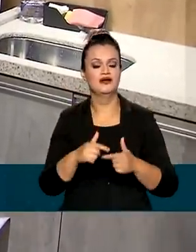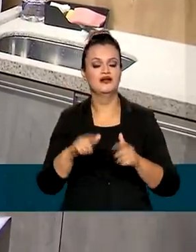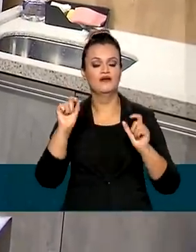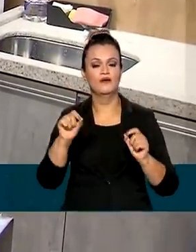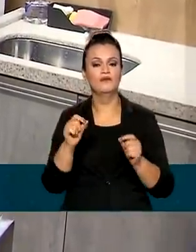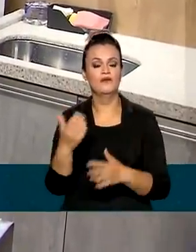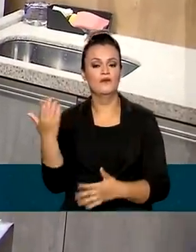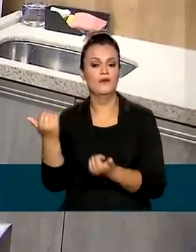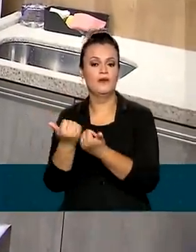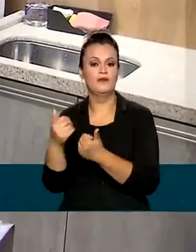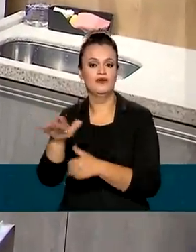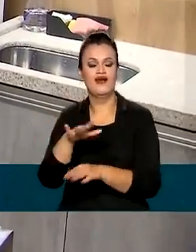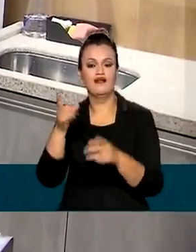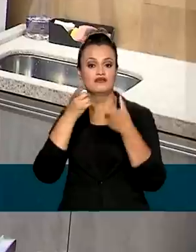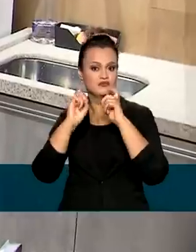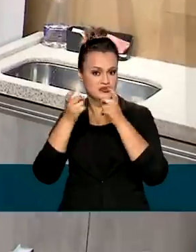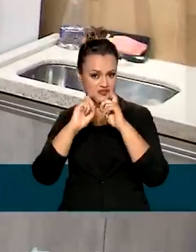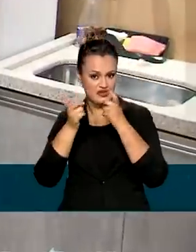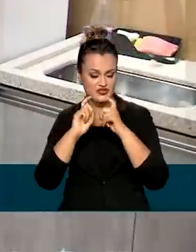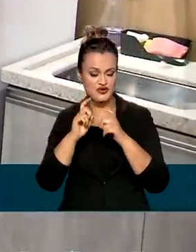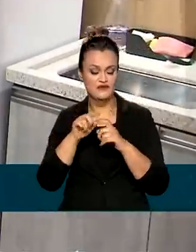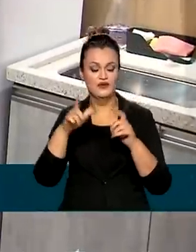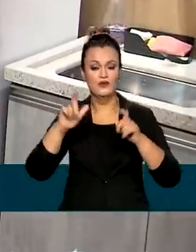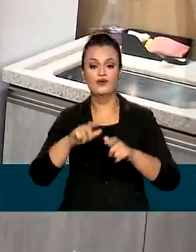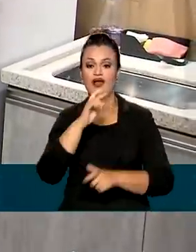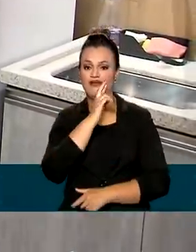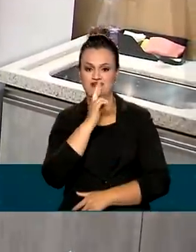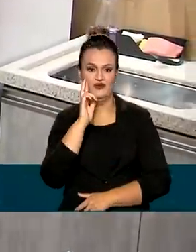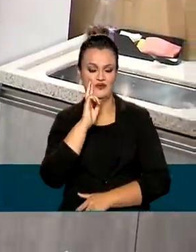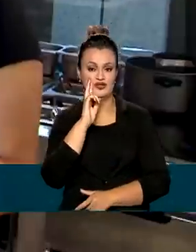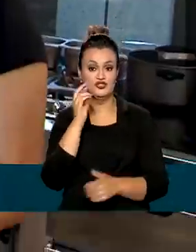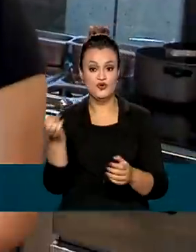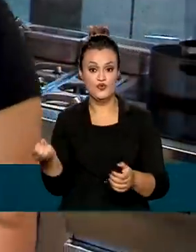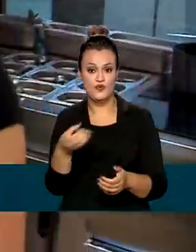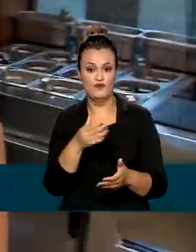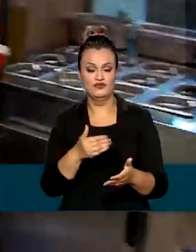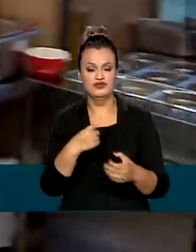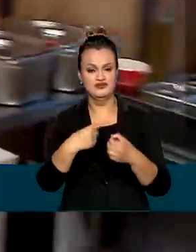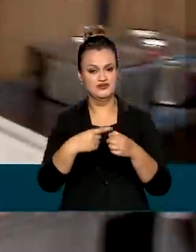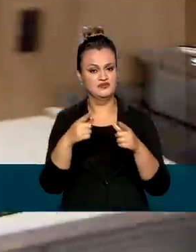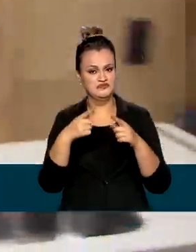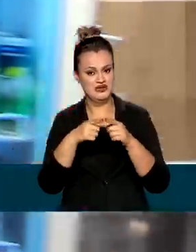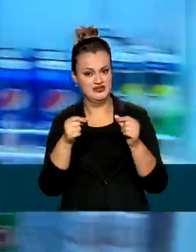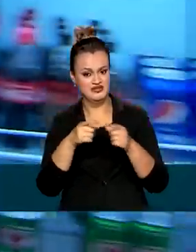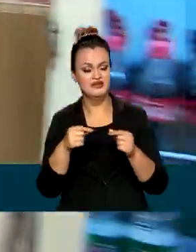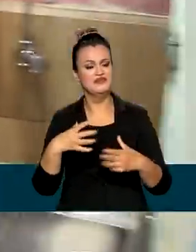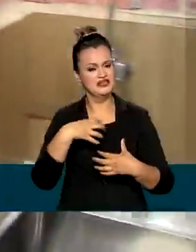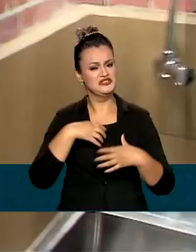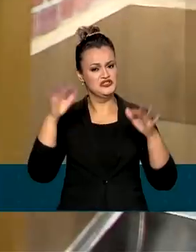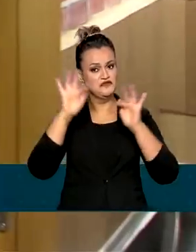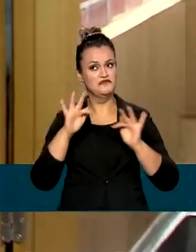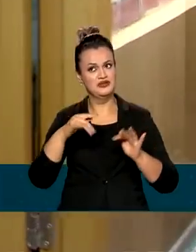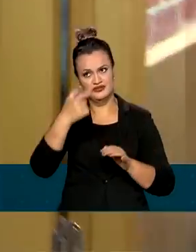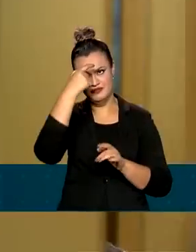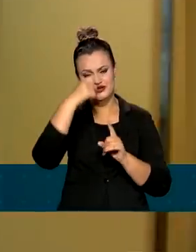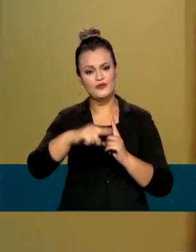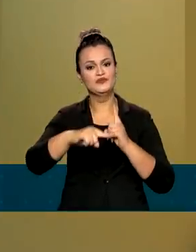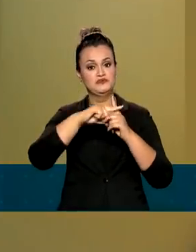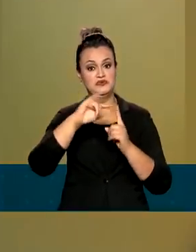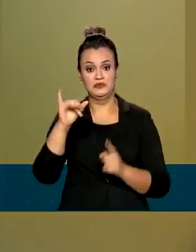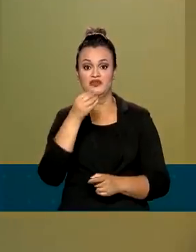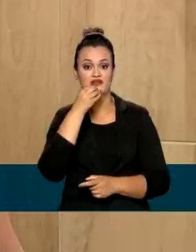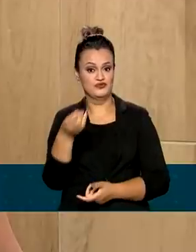como auxiliar administrativa em um restaurante recém-inaugurado em Brasília. Ela está feliz e otimista com a nova